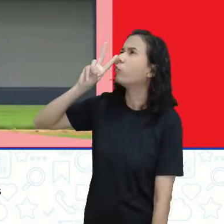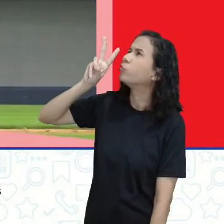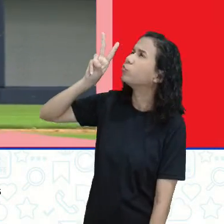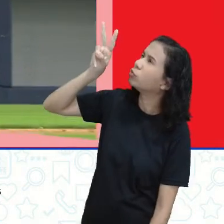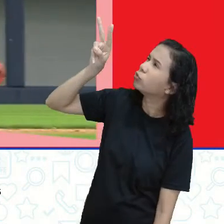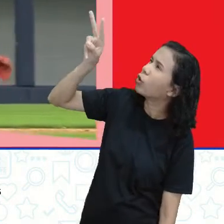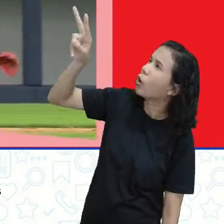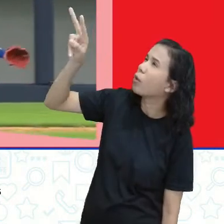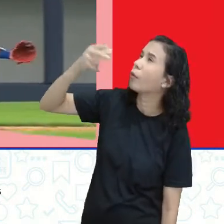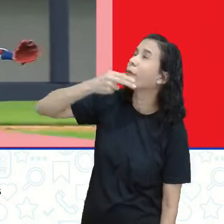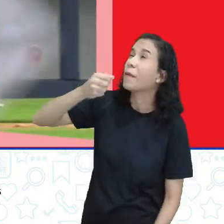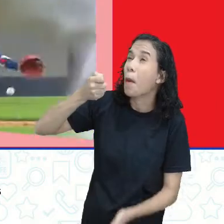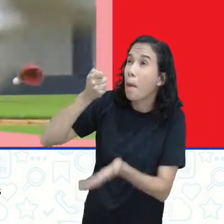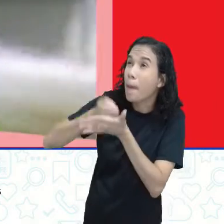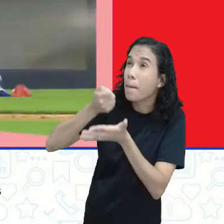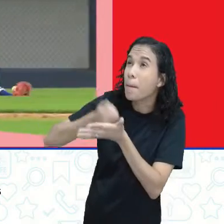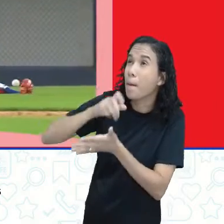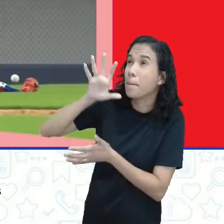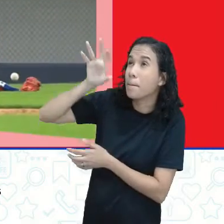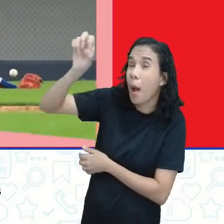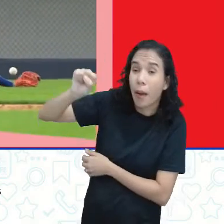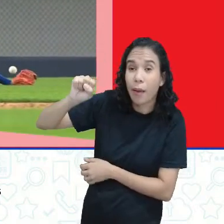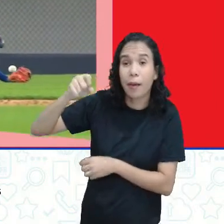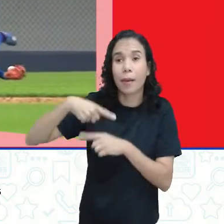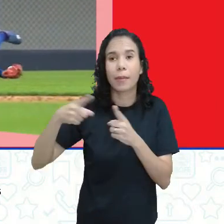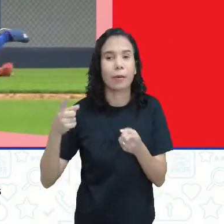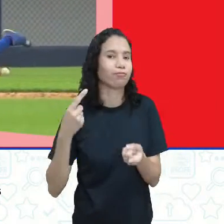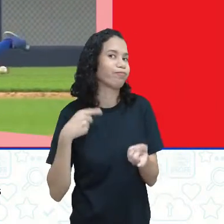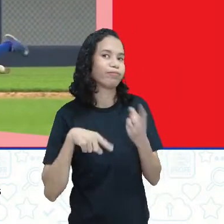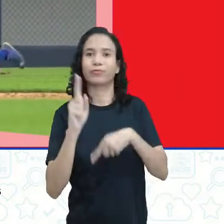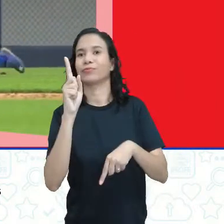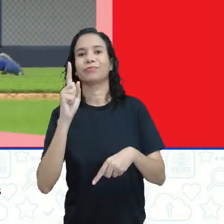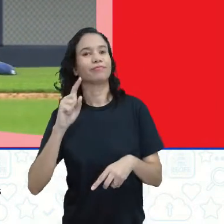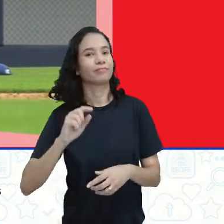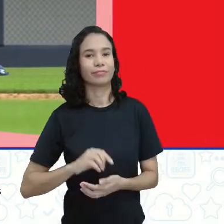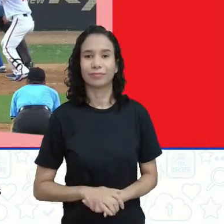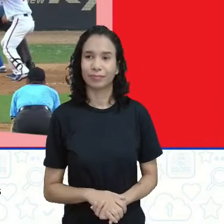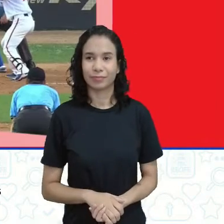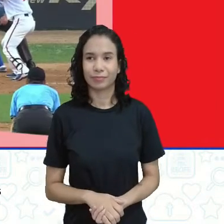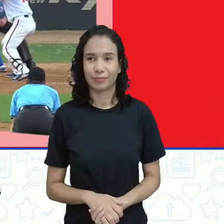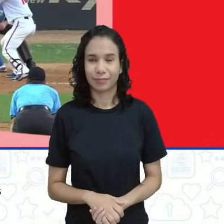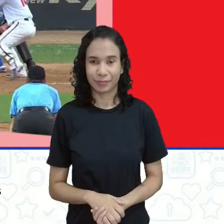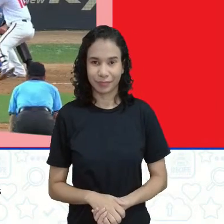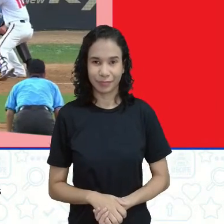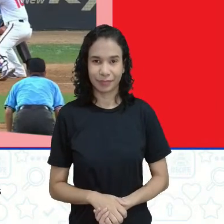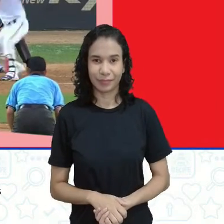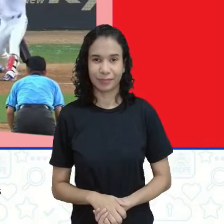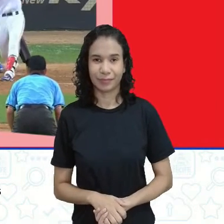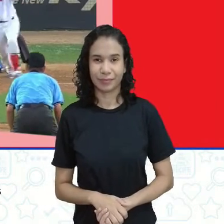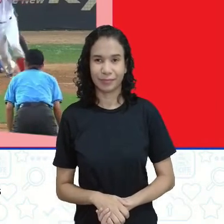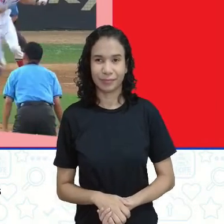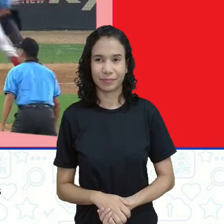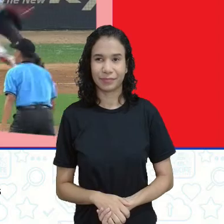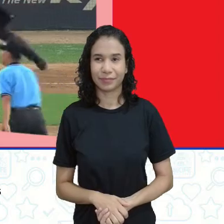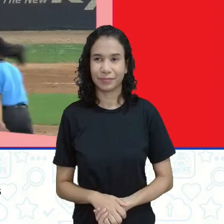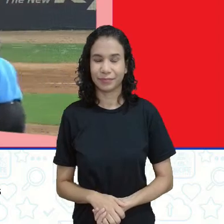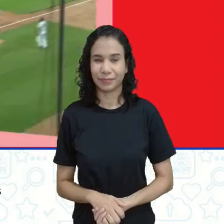E aí o carinha tentou lá pegar mas sem sucesso. Ha! É!